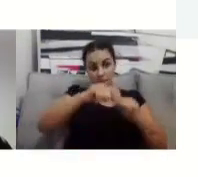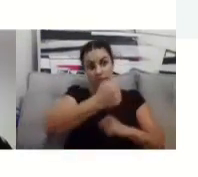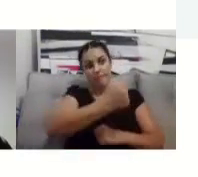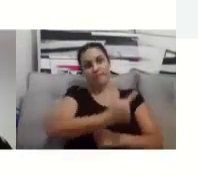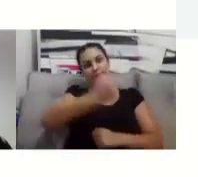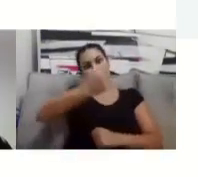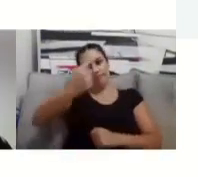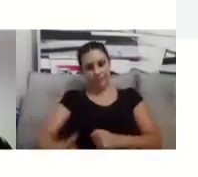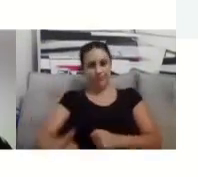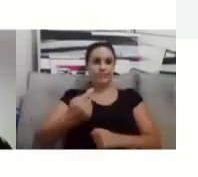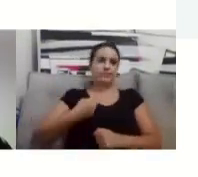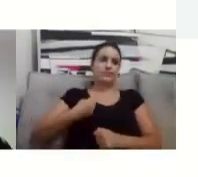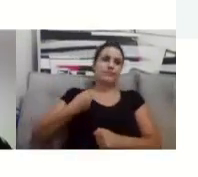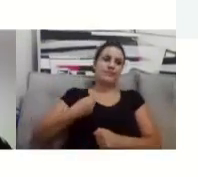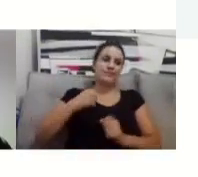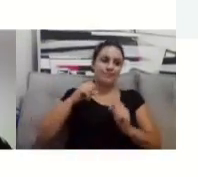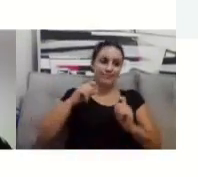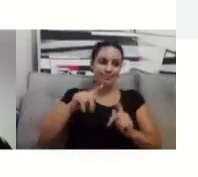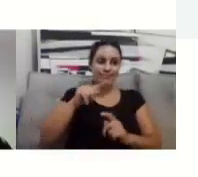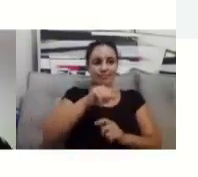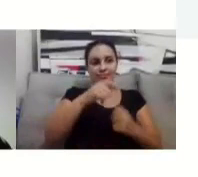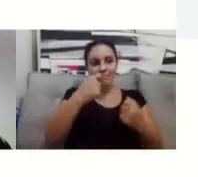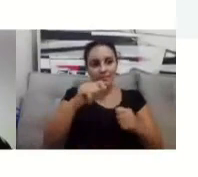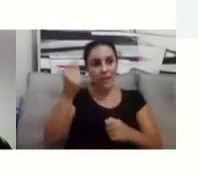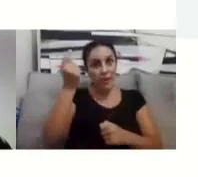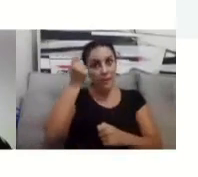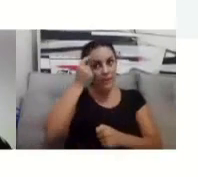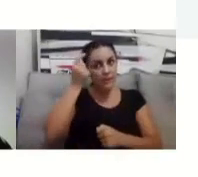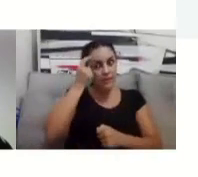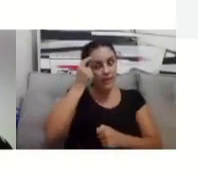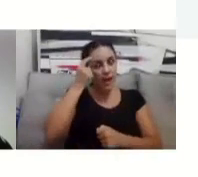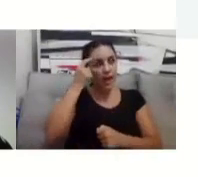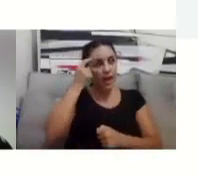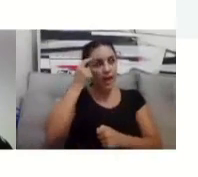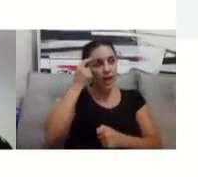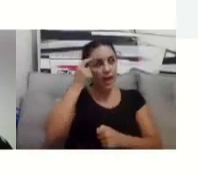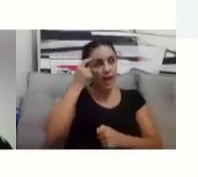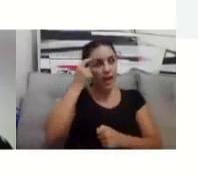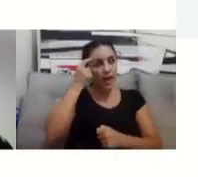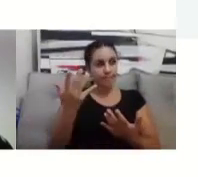vocês pensem com carinho e não segurem vaga caso vocês desistam mesmo.